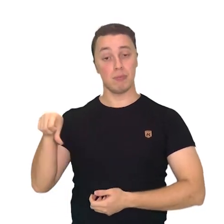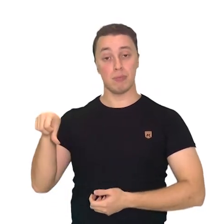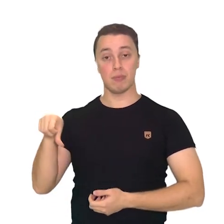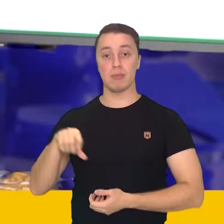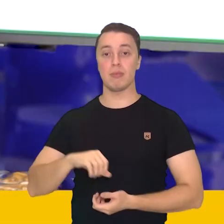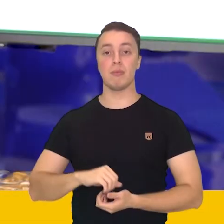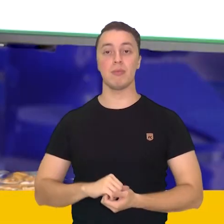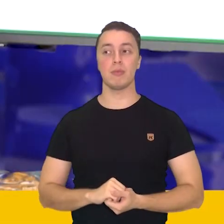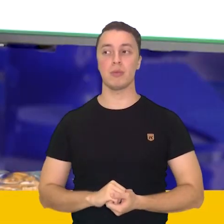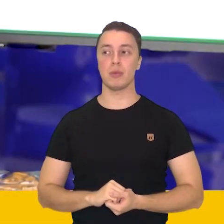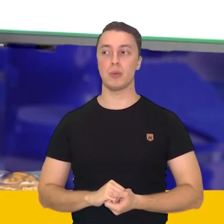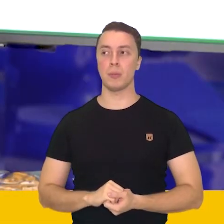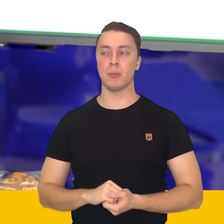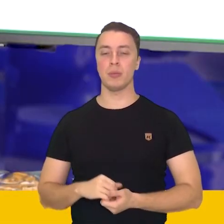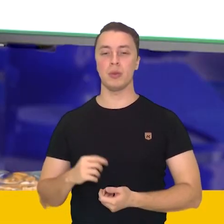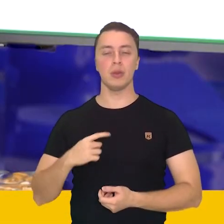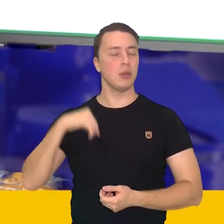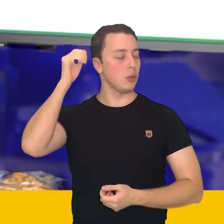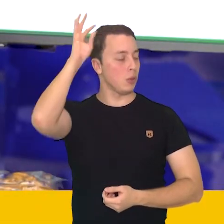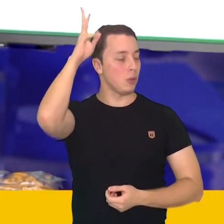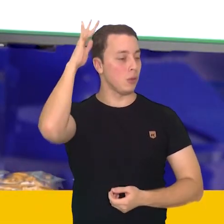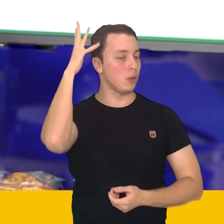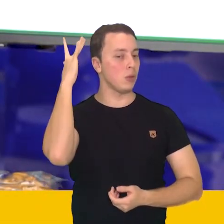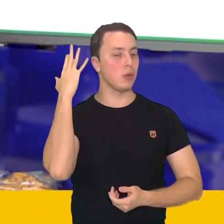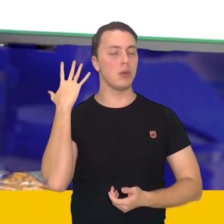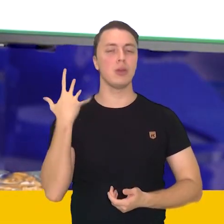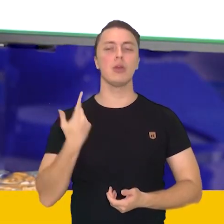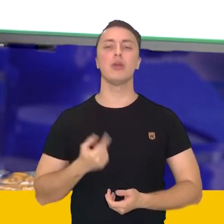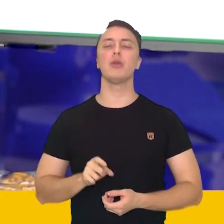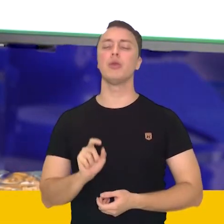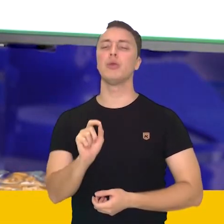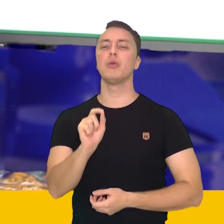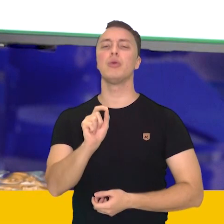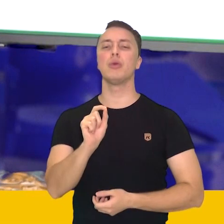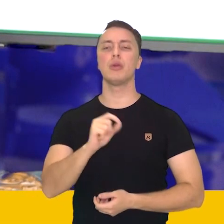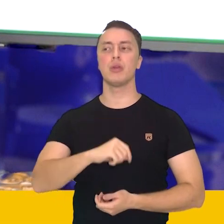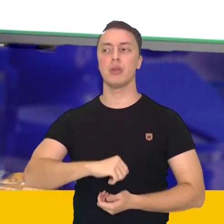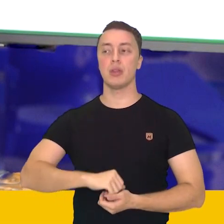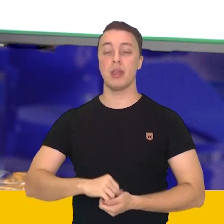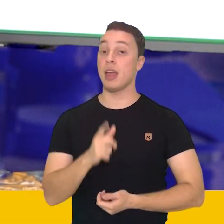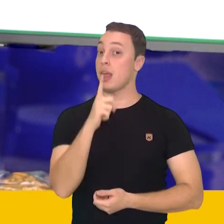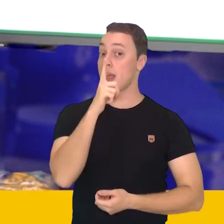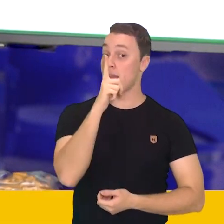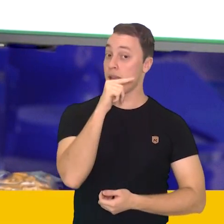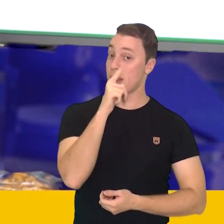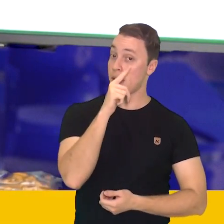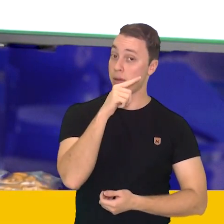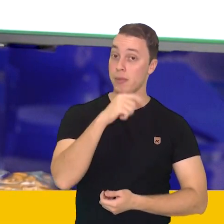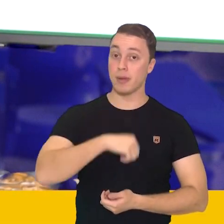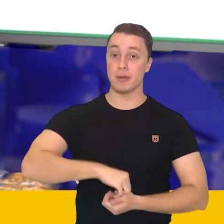Nove. O que escorria nos cabelos da princesa? Água.